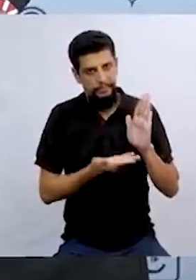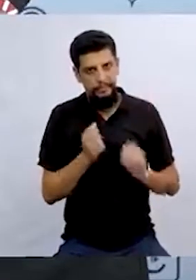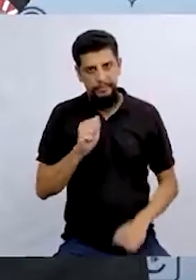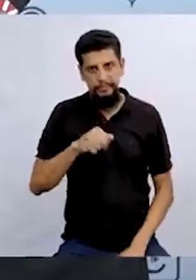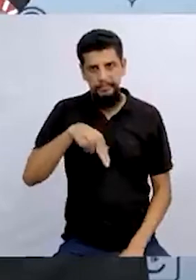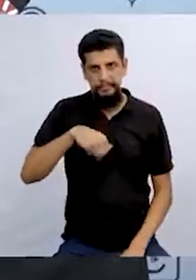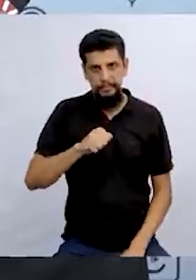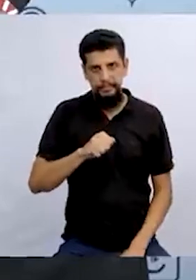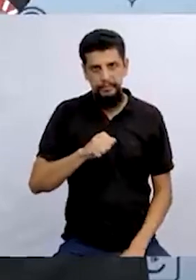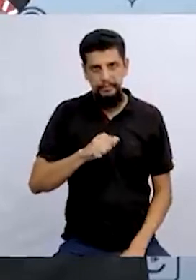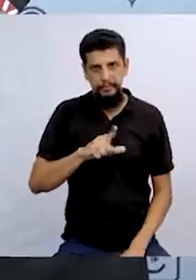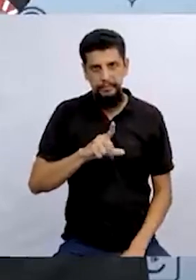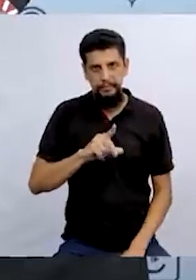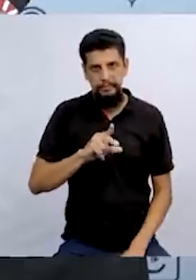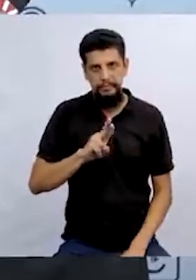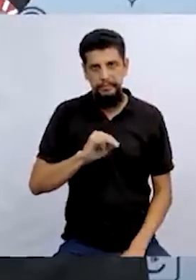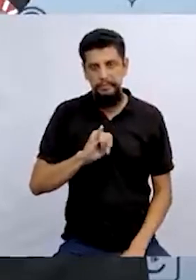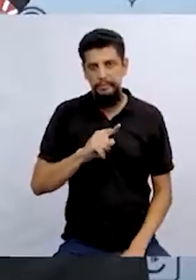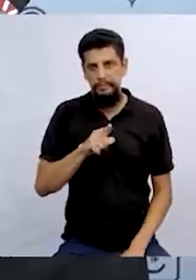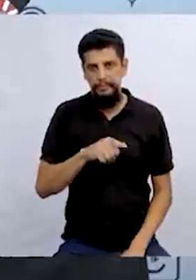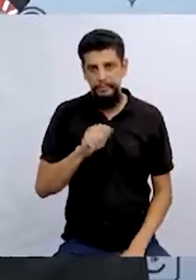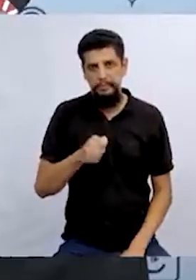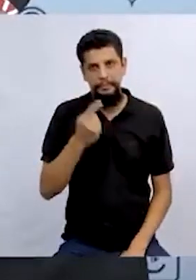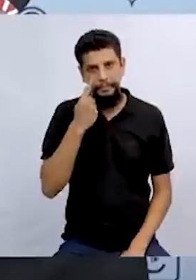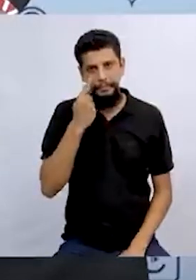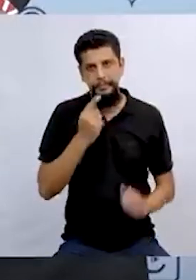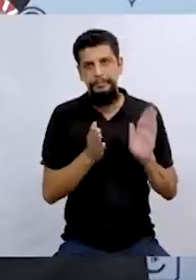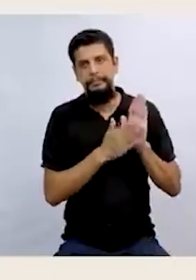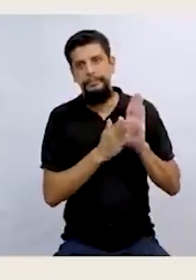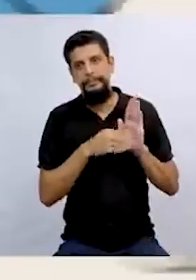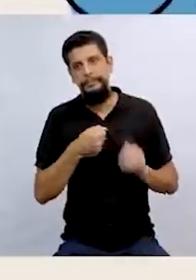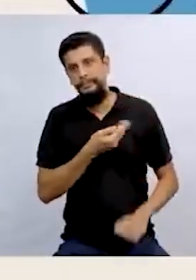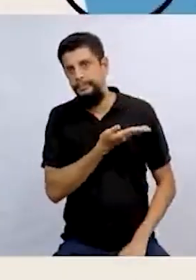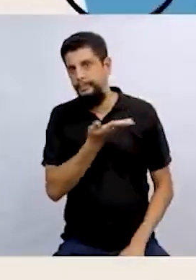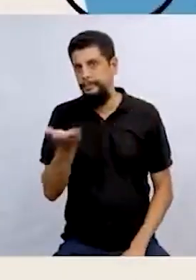Então, a Ana Luíza vai propor para a gente. Vamos lá?